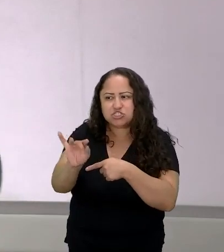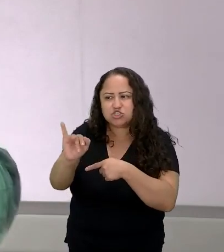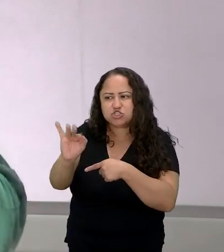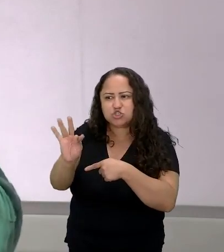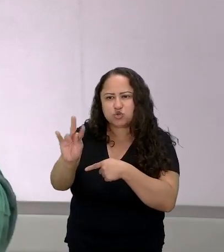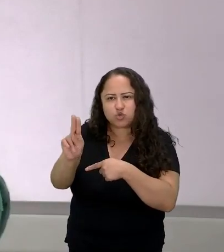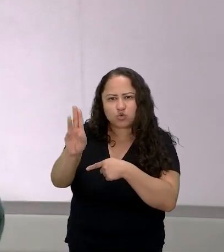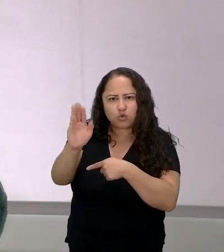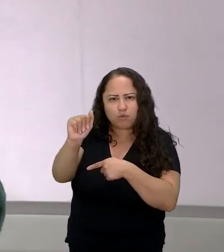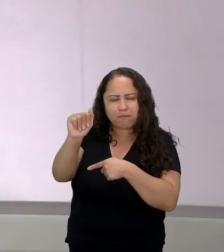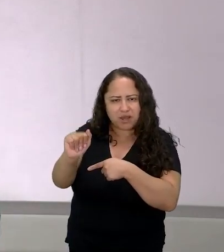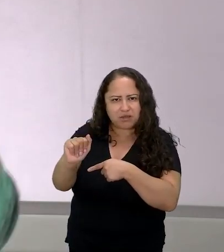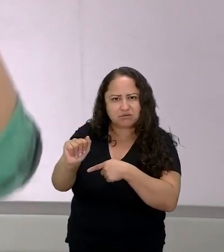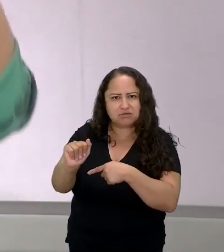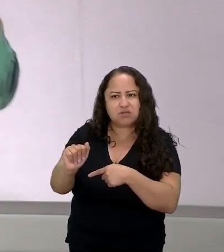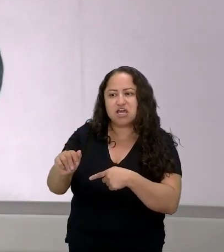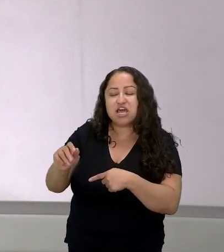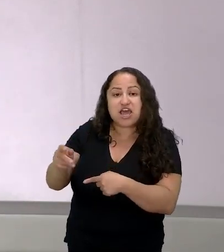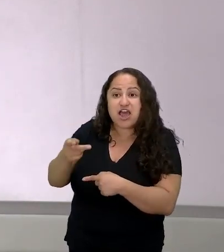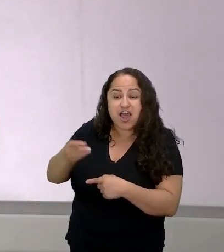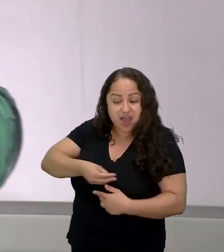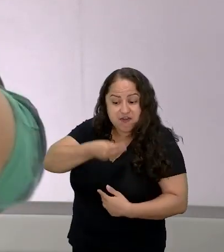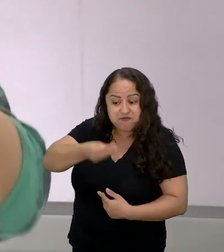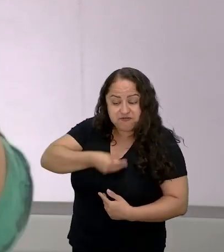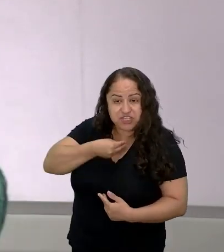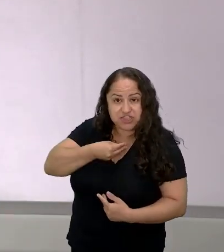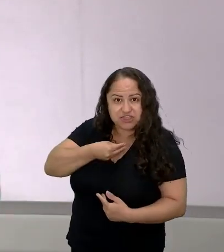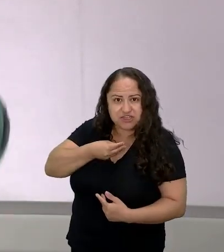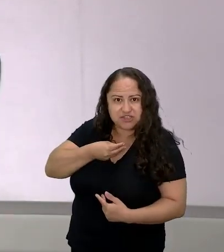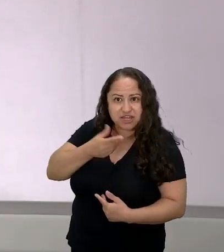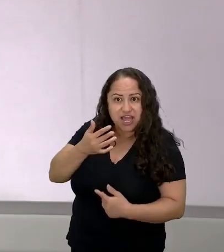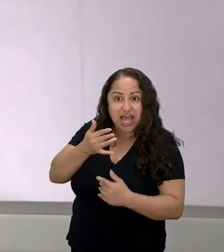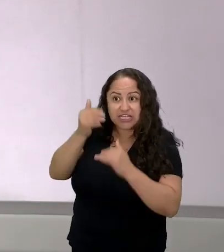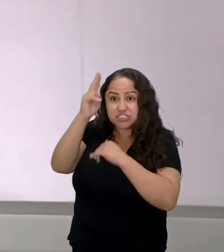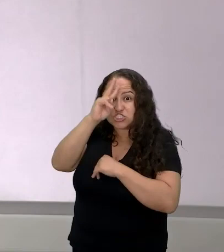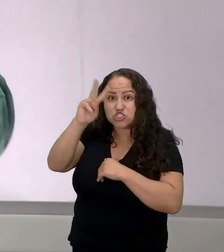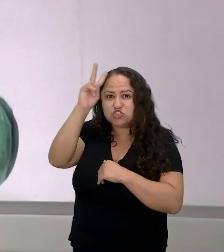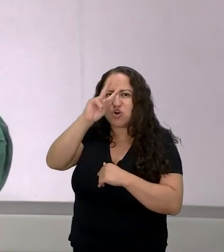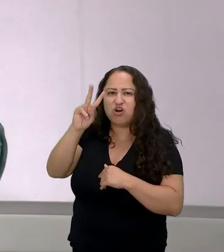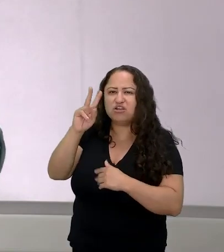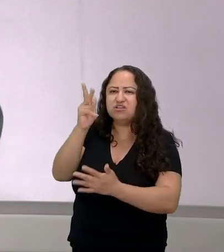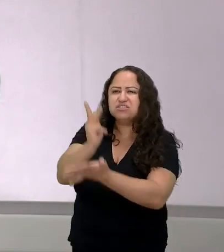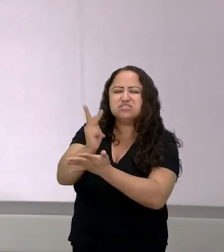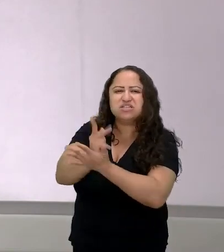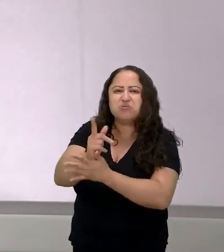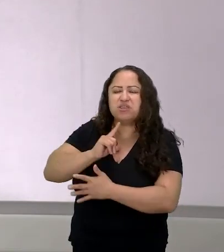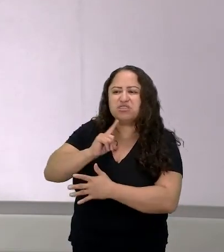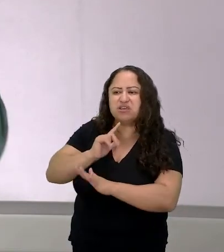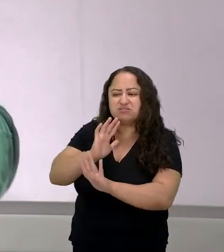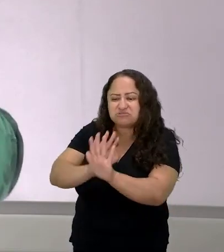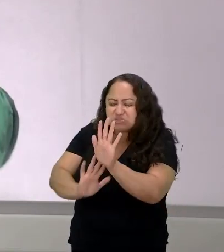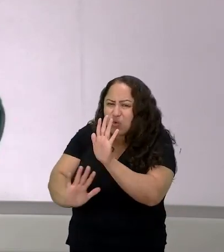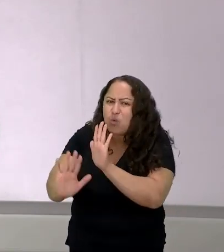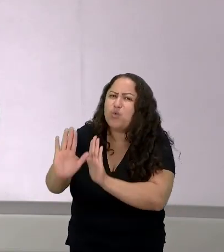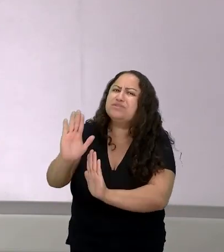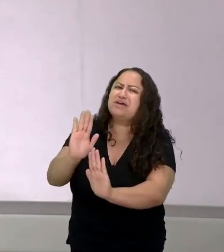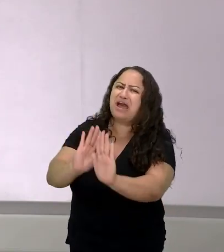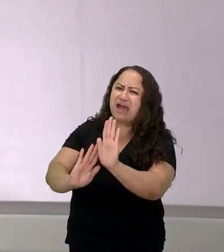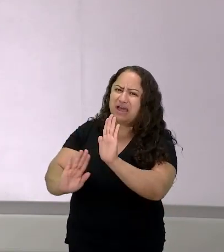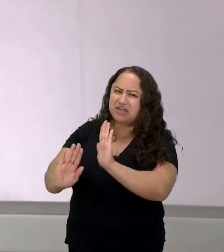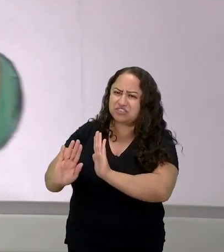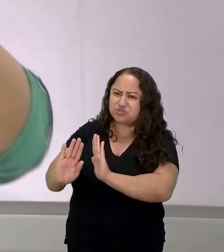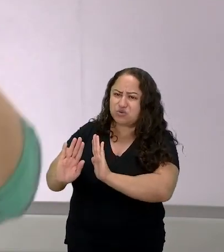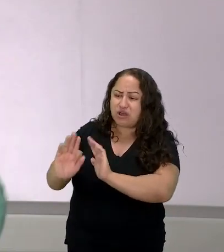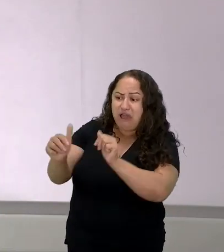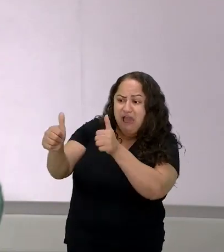narrativa foi exatamente isso de ficar titubeando de ficar analisando de seguir